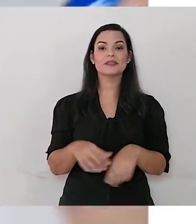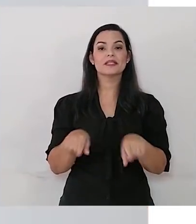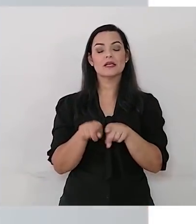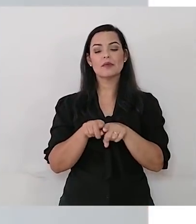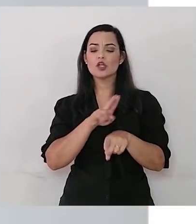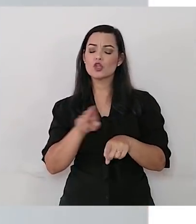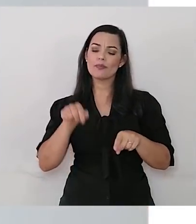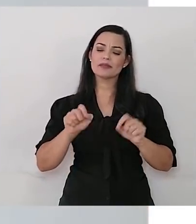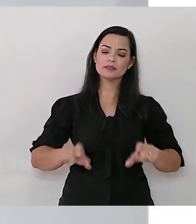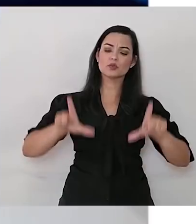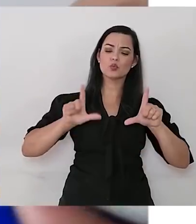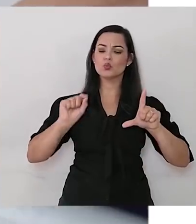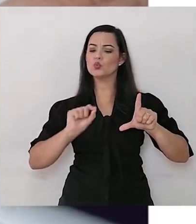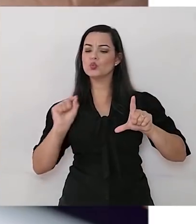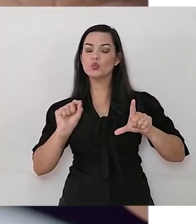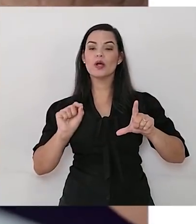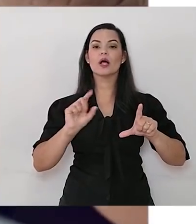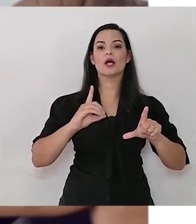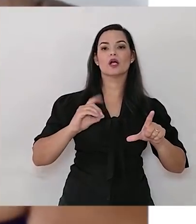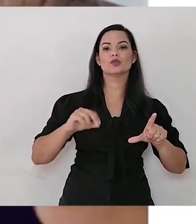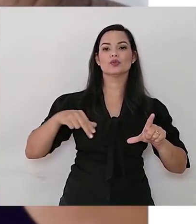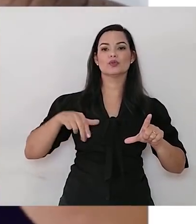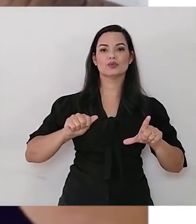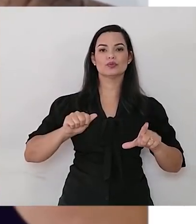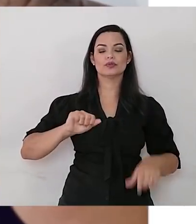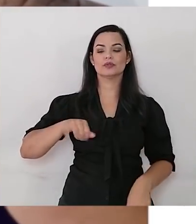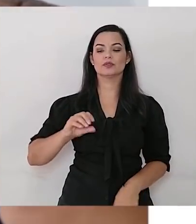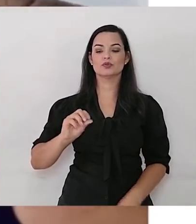o nome dessa obra será... Dona Joana.